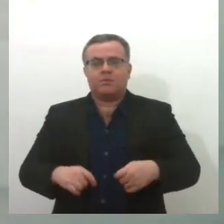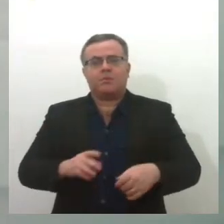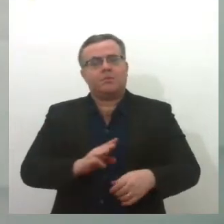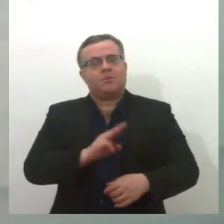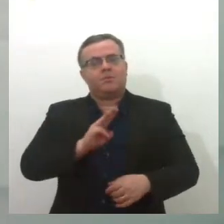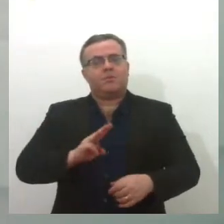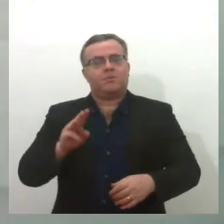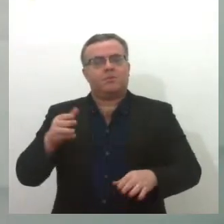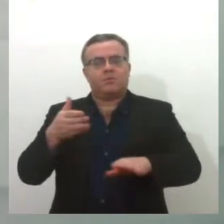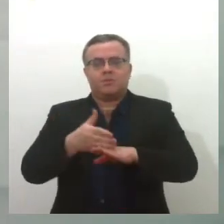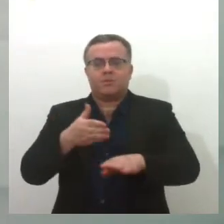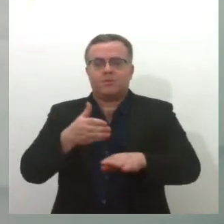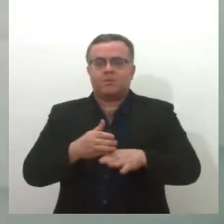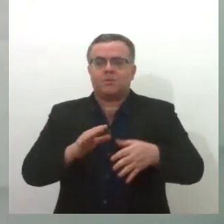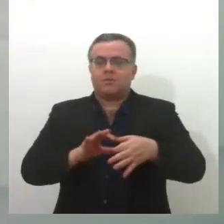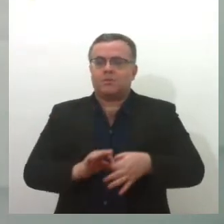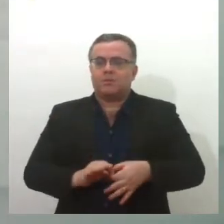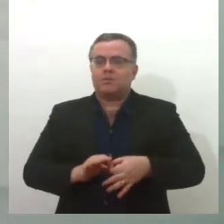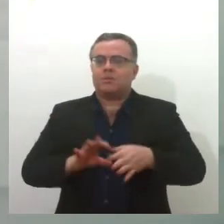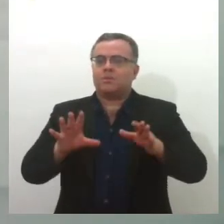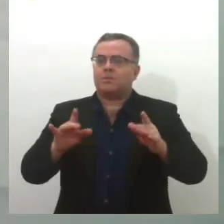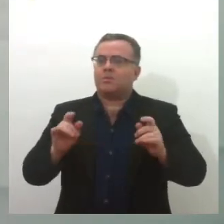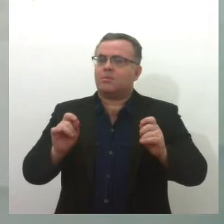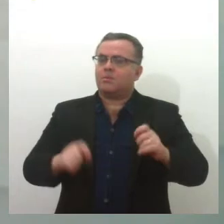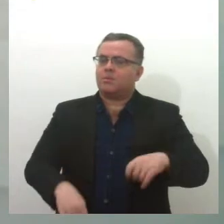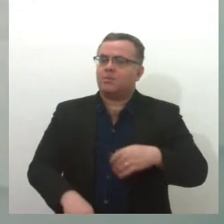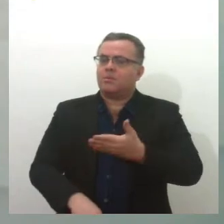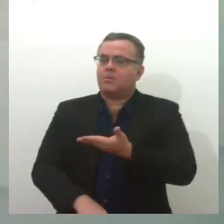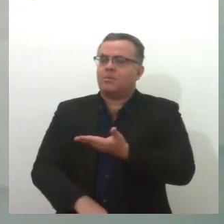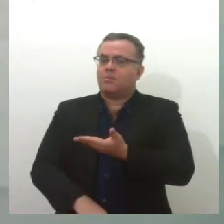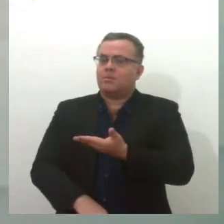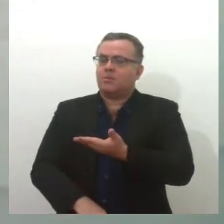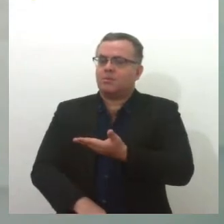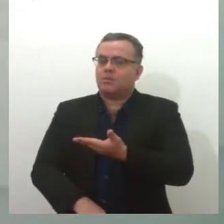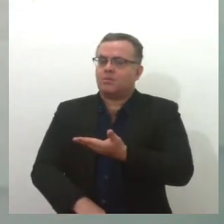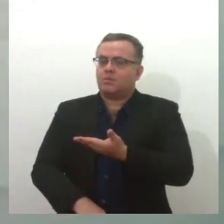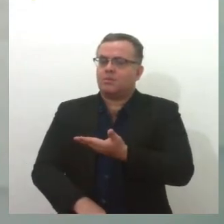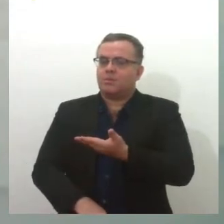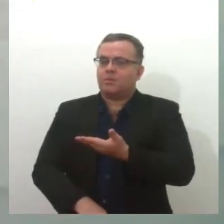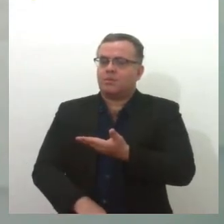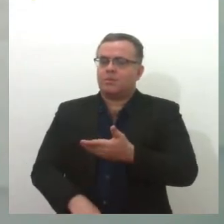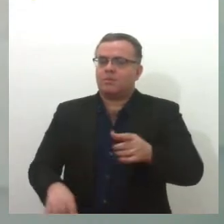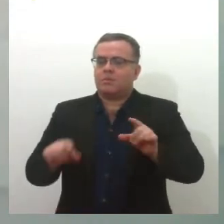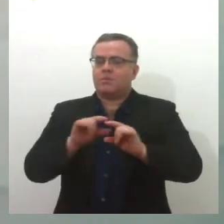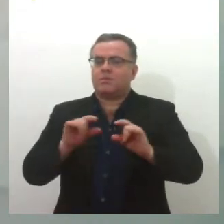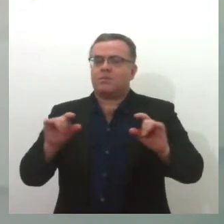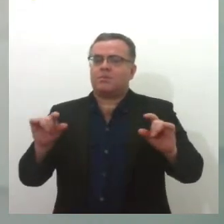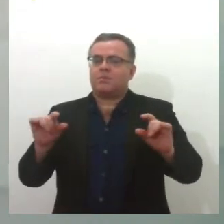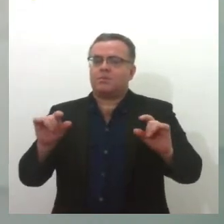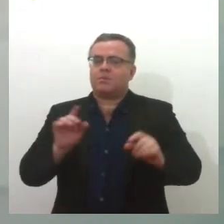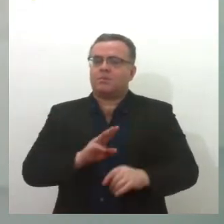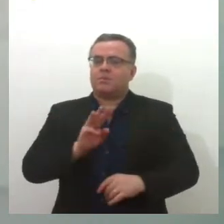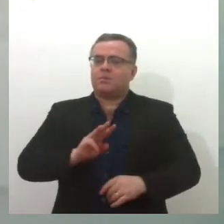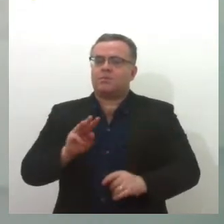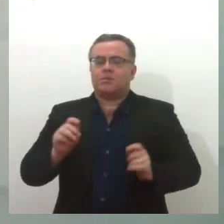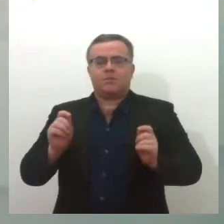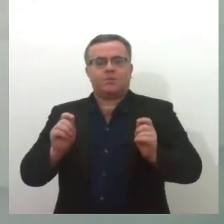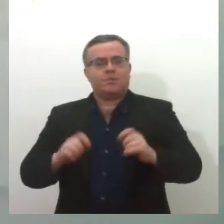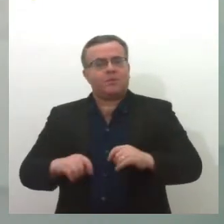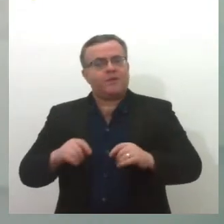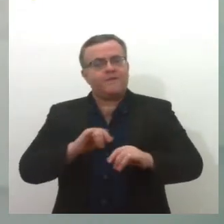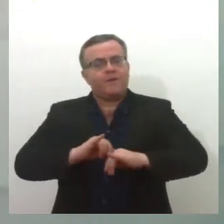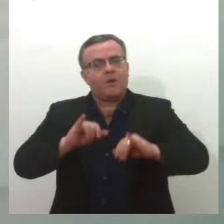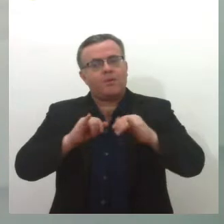site, o al.se.leg.br. Tem muita informação do Parlamento Sergipano, tem informação sobre a Escola do Legislativo,